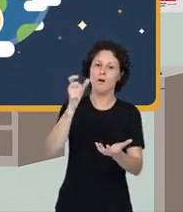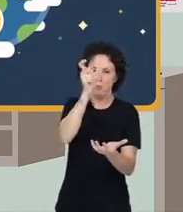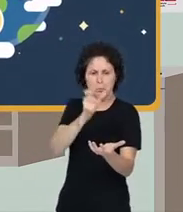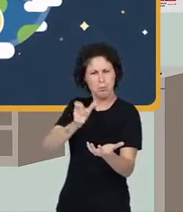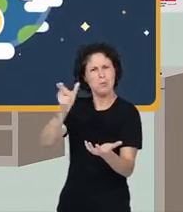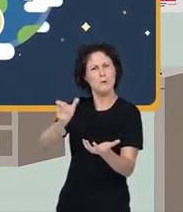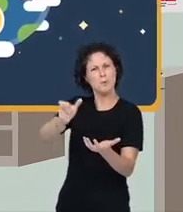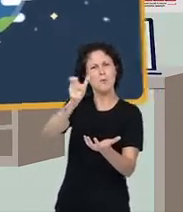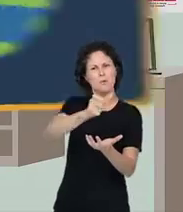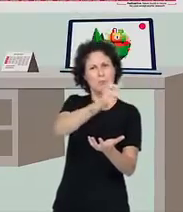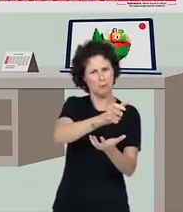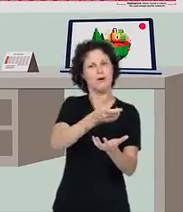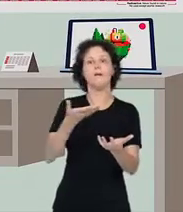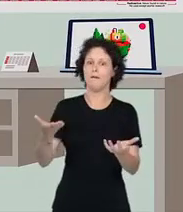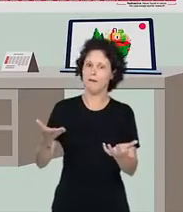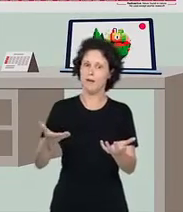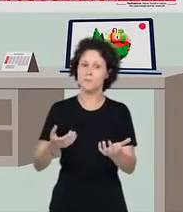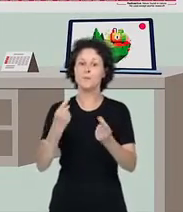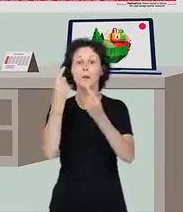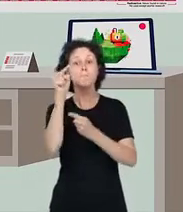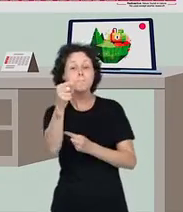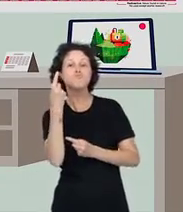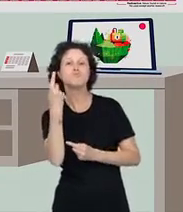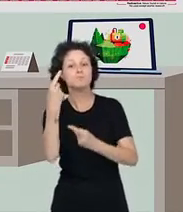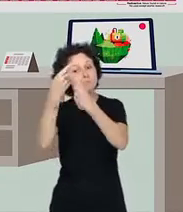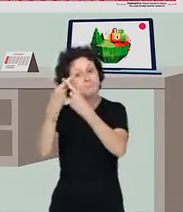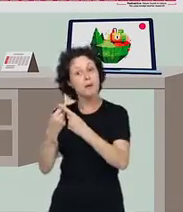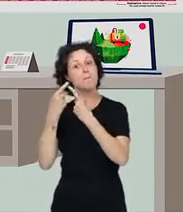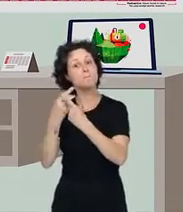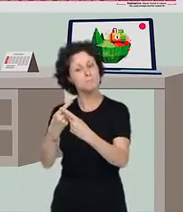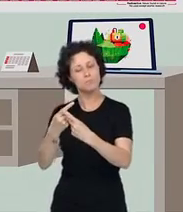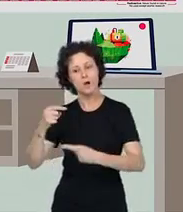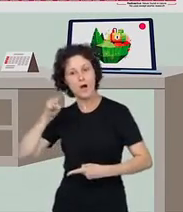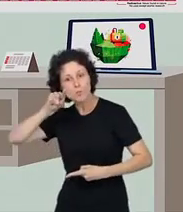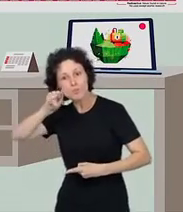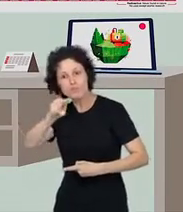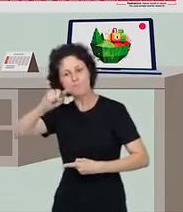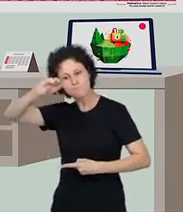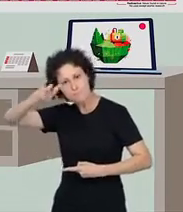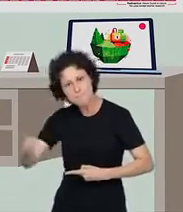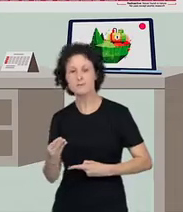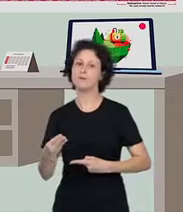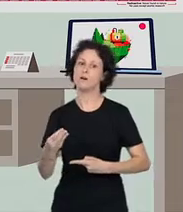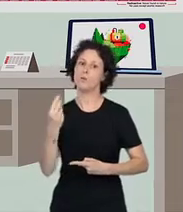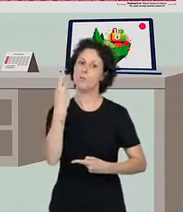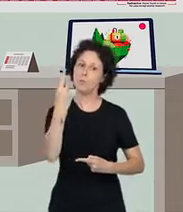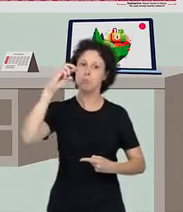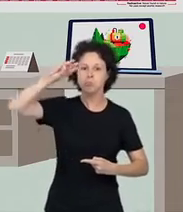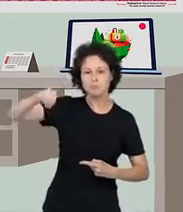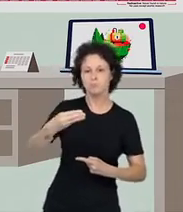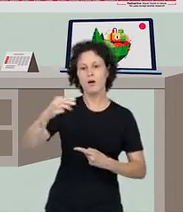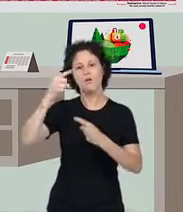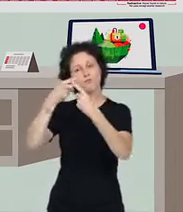pessoas em todo o mundo. Para você ter uma ideia, mil vezes o número mil é um milhão. Já o bilhão é um